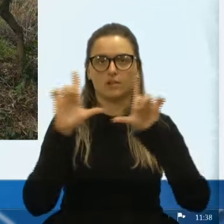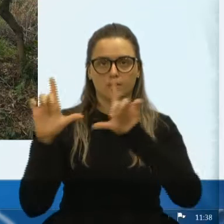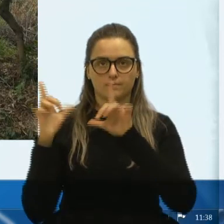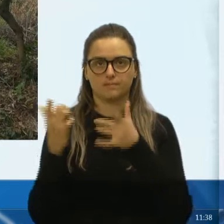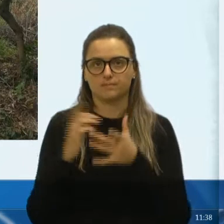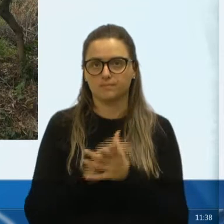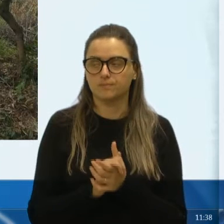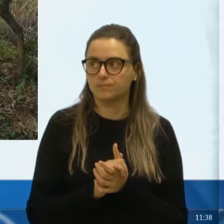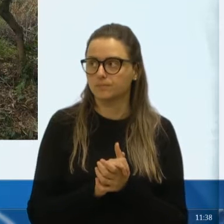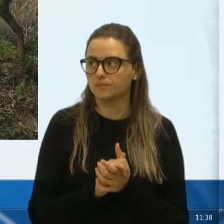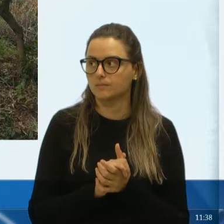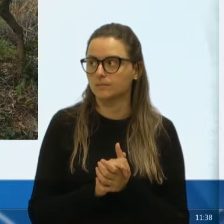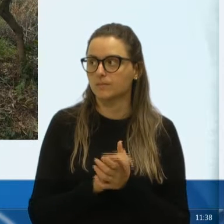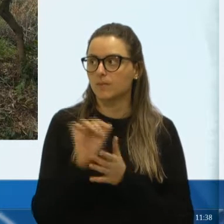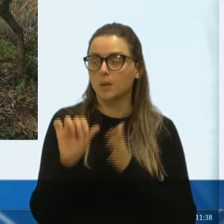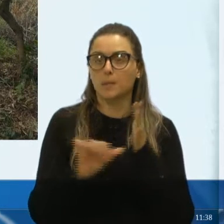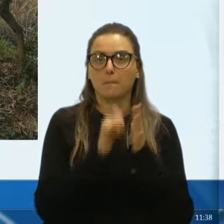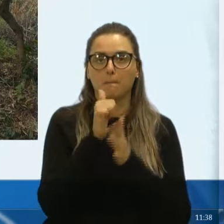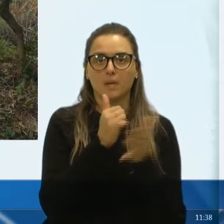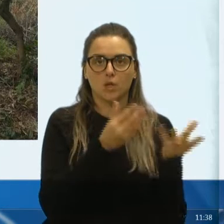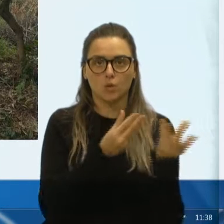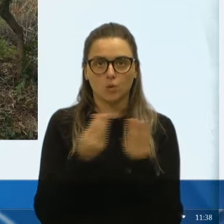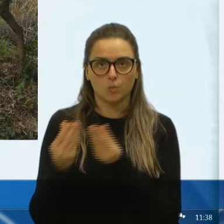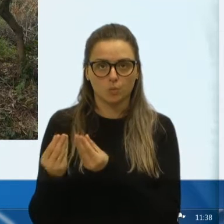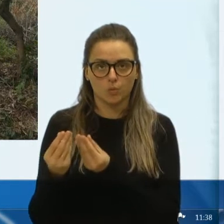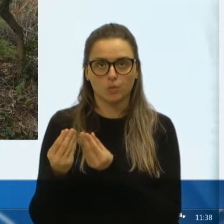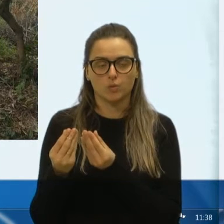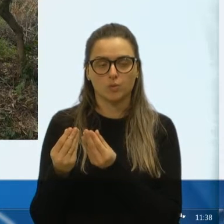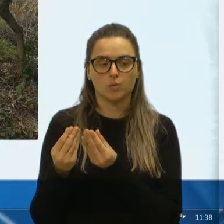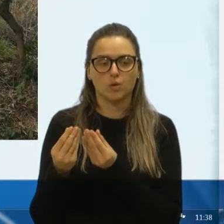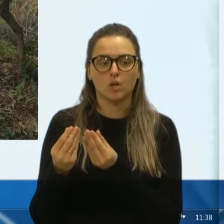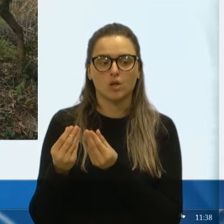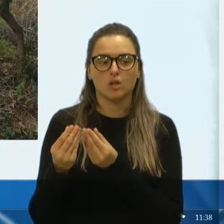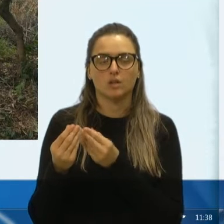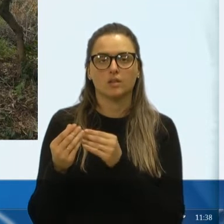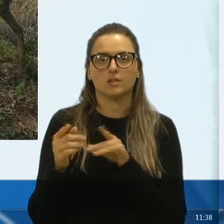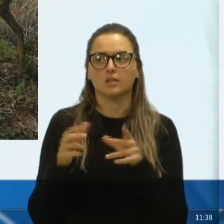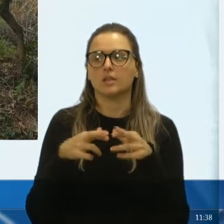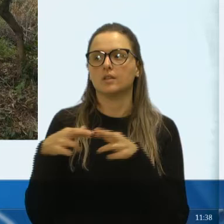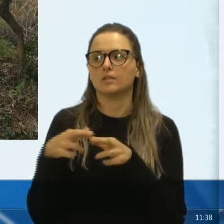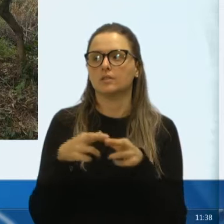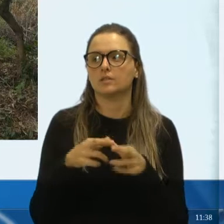Então, melhorou muito o trânsito dessa região.